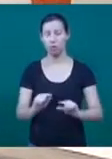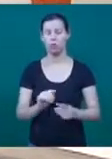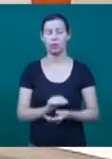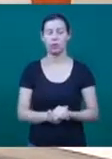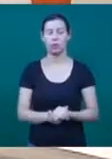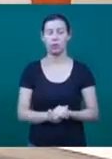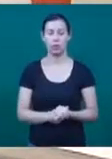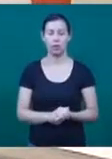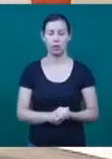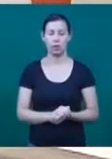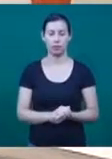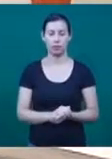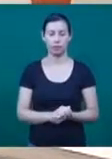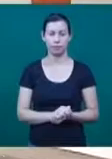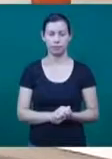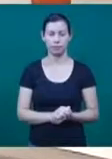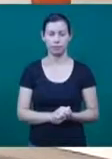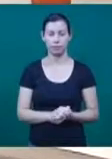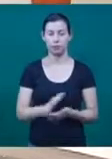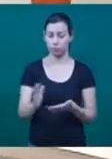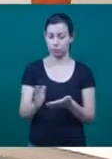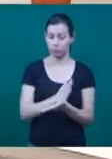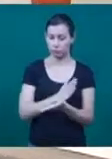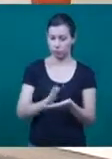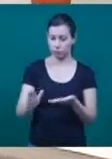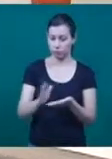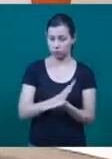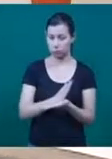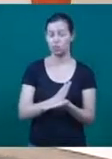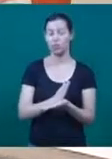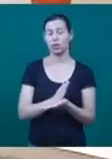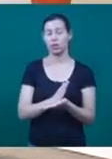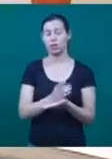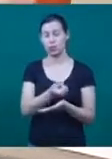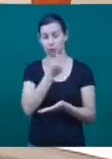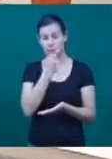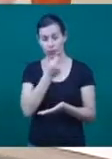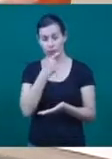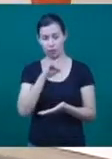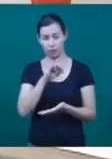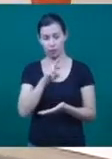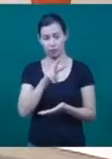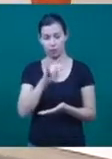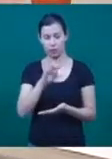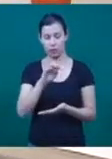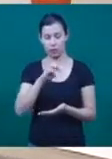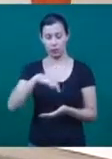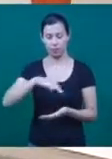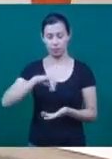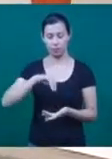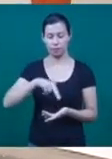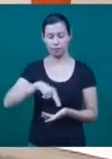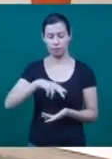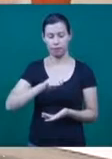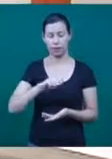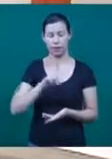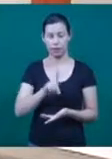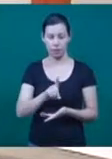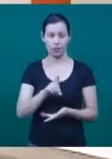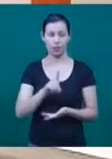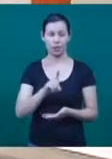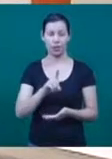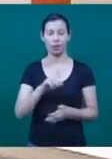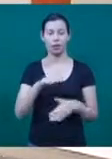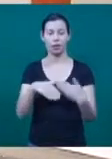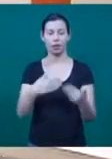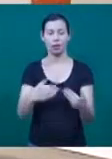isso diminuir a possibilidade de sequelas. Eu tenho pacientes, por exemplo, que seguiram tratamentos com vitamina D em altíssimas doses e